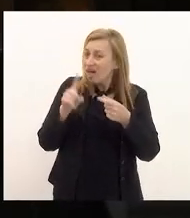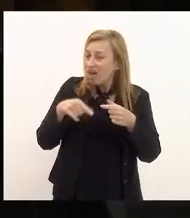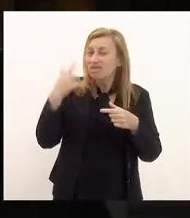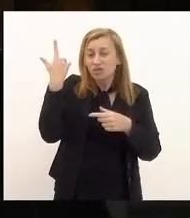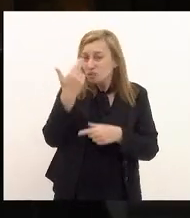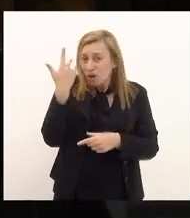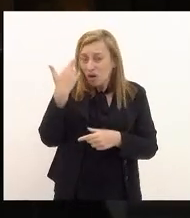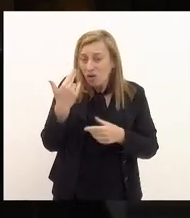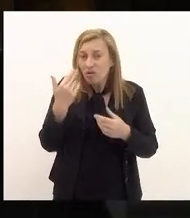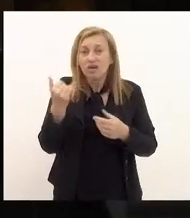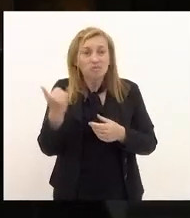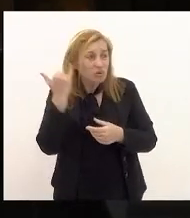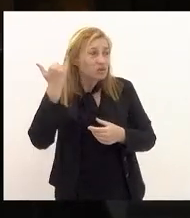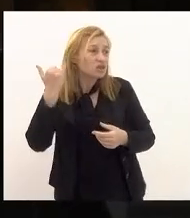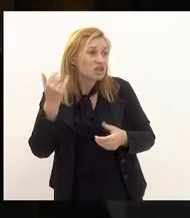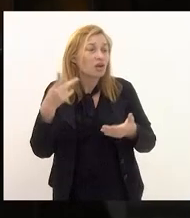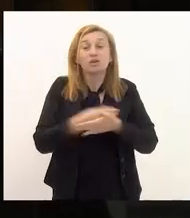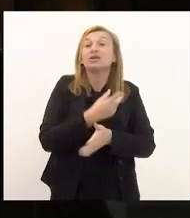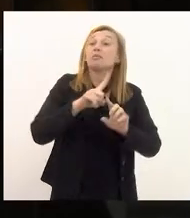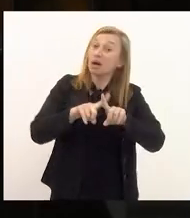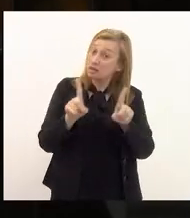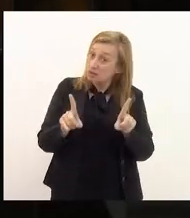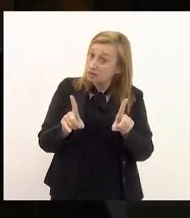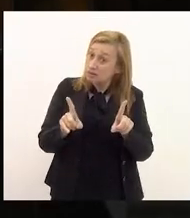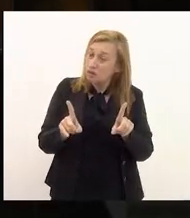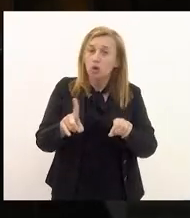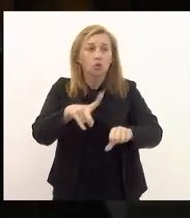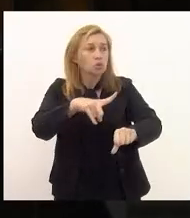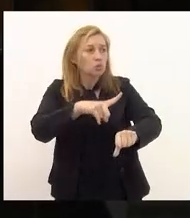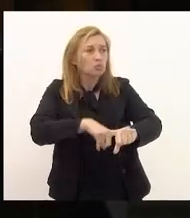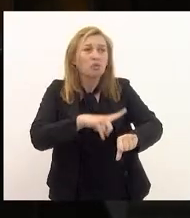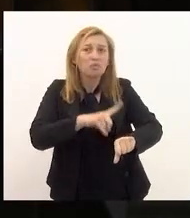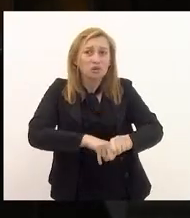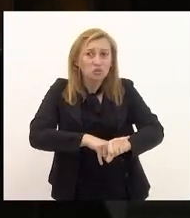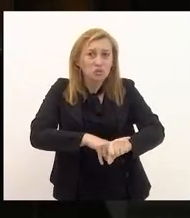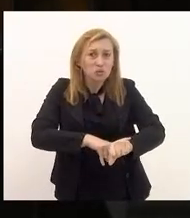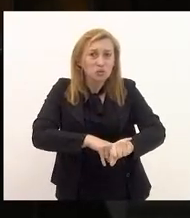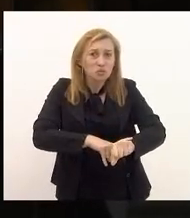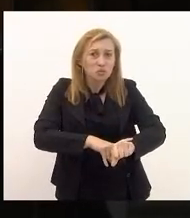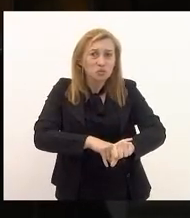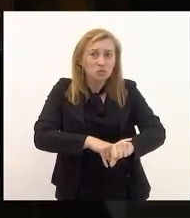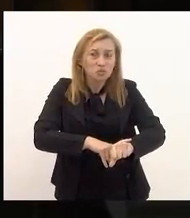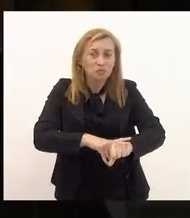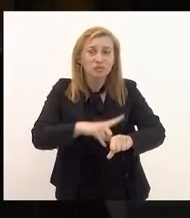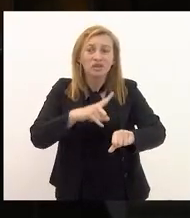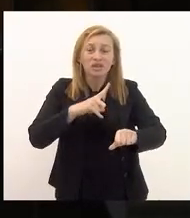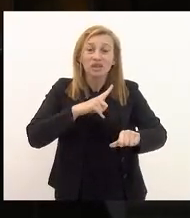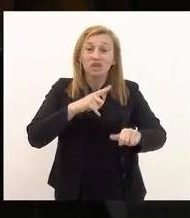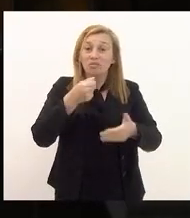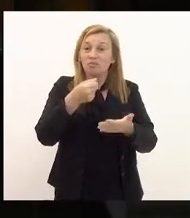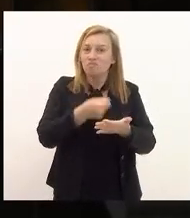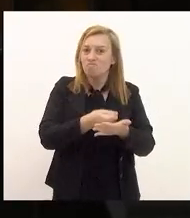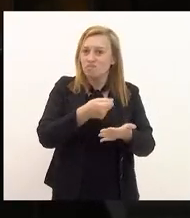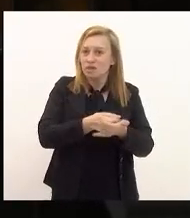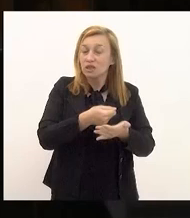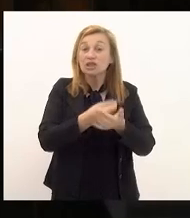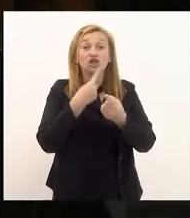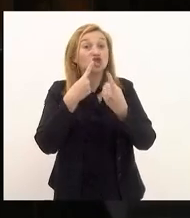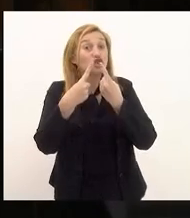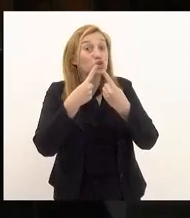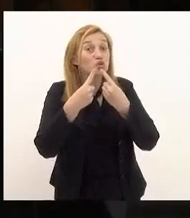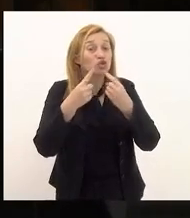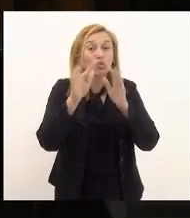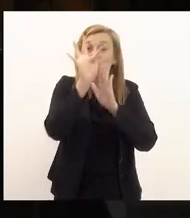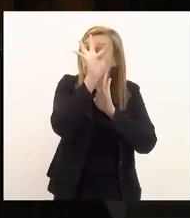que essa discussão aconteça porém no momento que temos o dever de discutir o